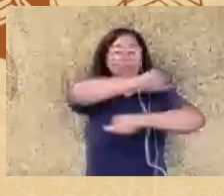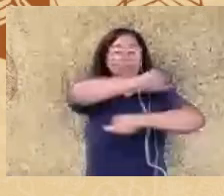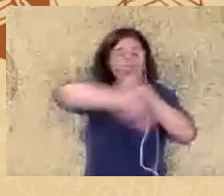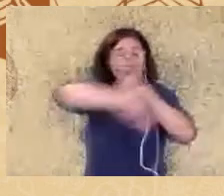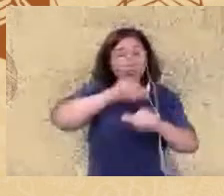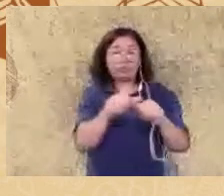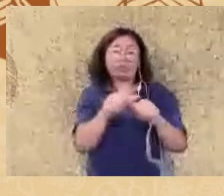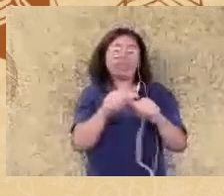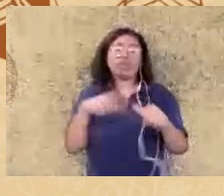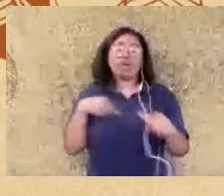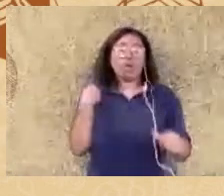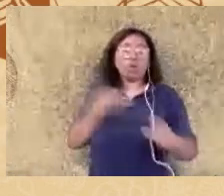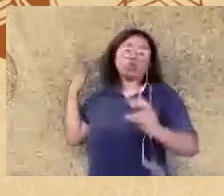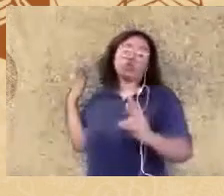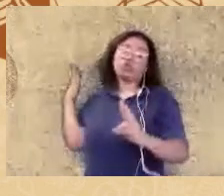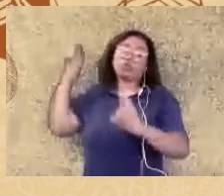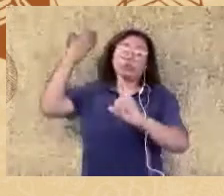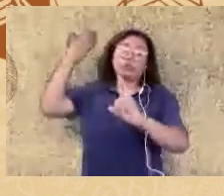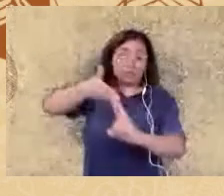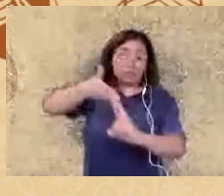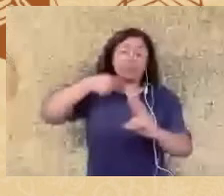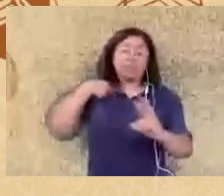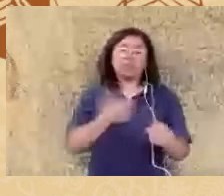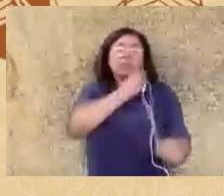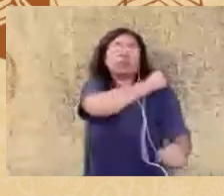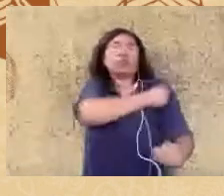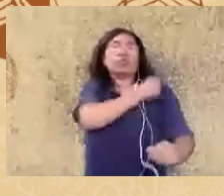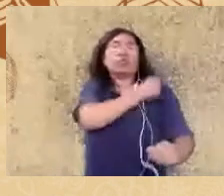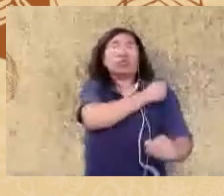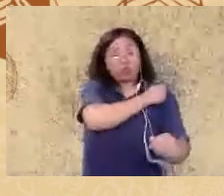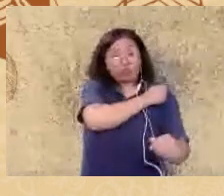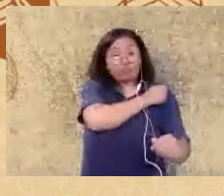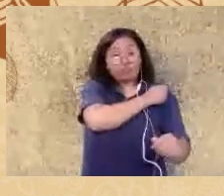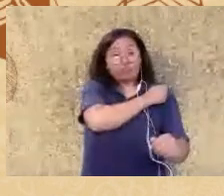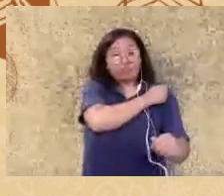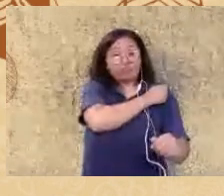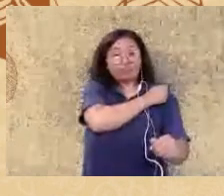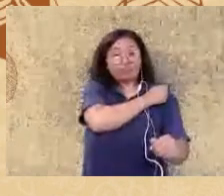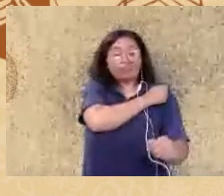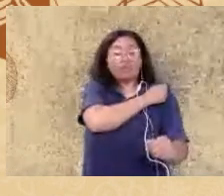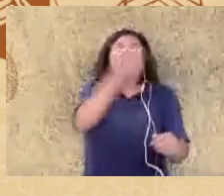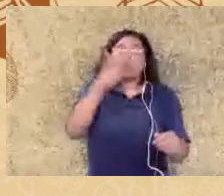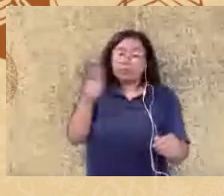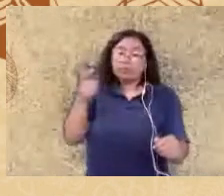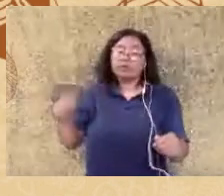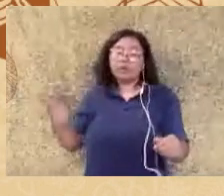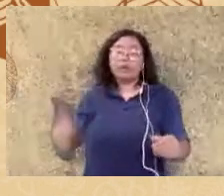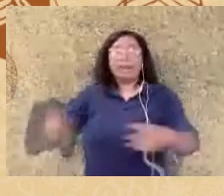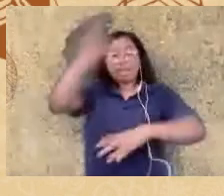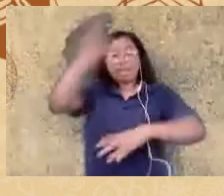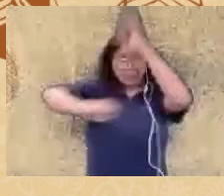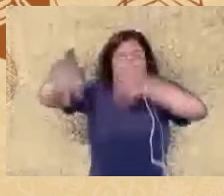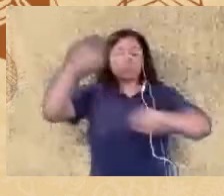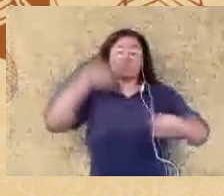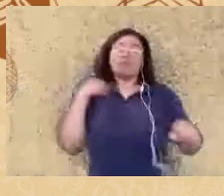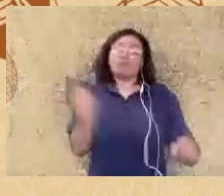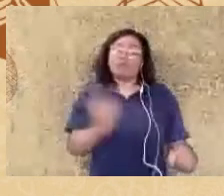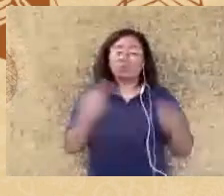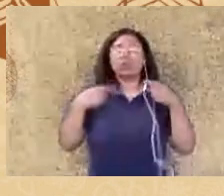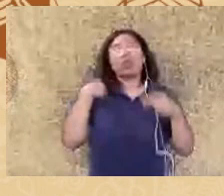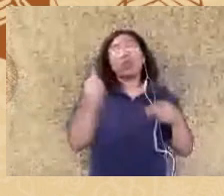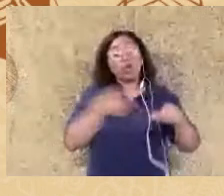então os alunos aprendem de nós e vão repetir os nossos estereótipos então nós temos que mudar então as universidades precisam de